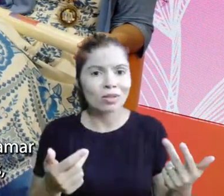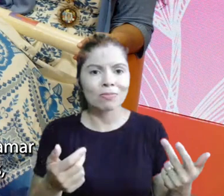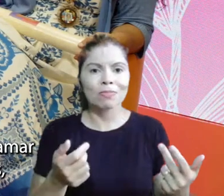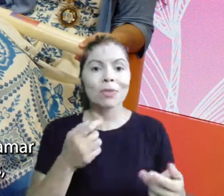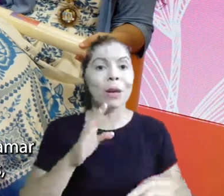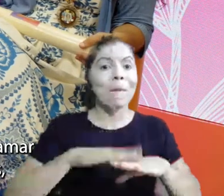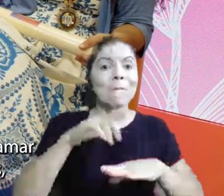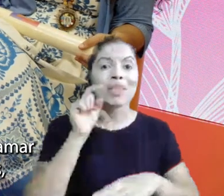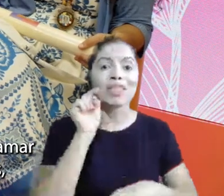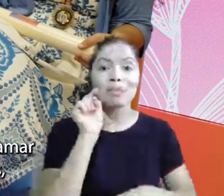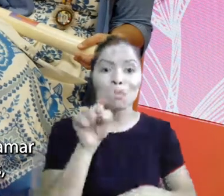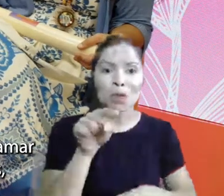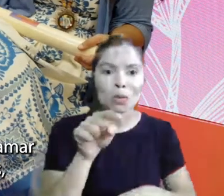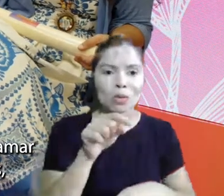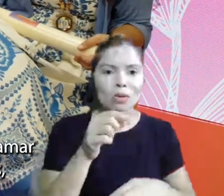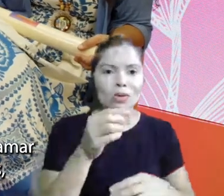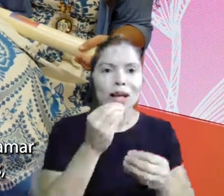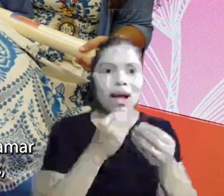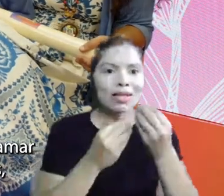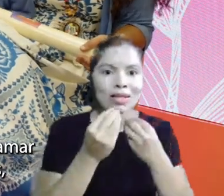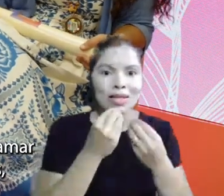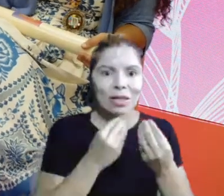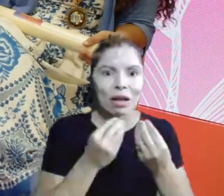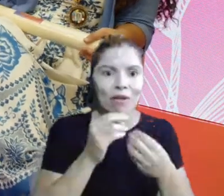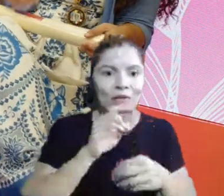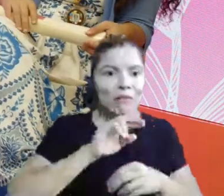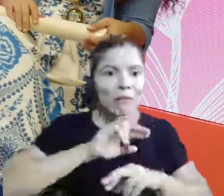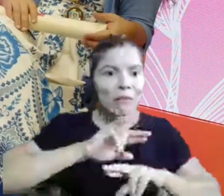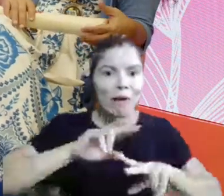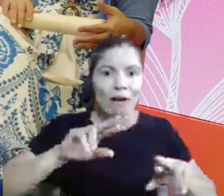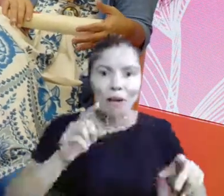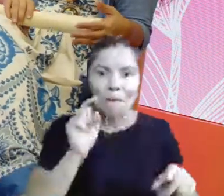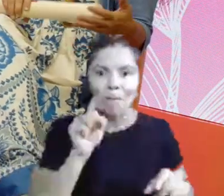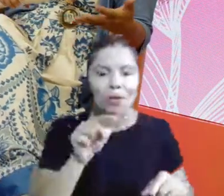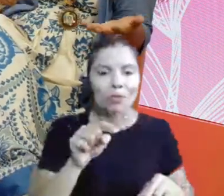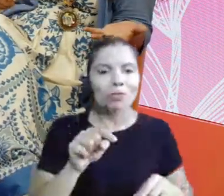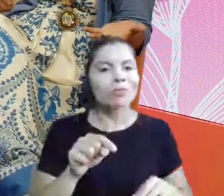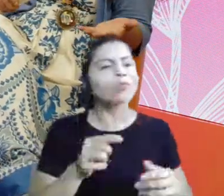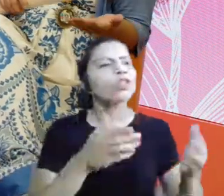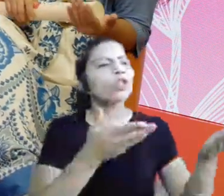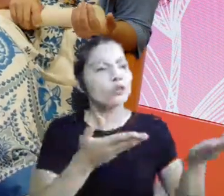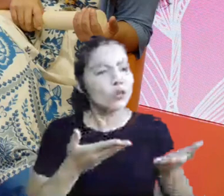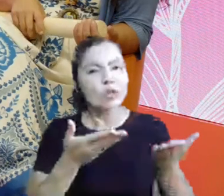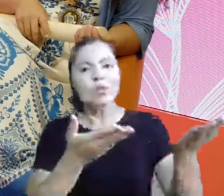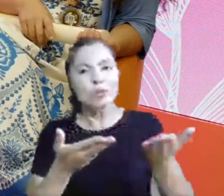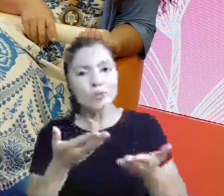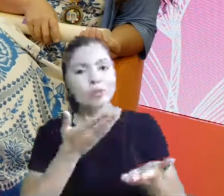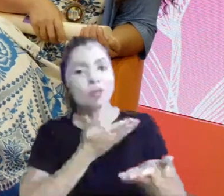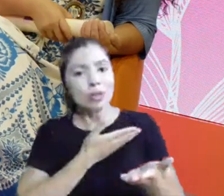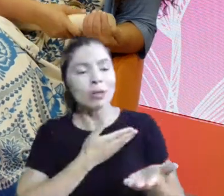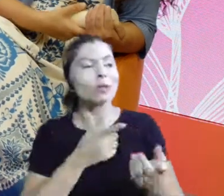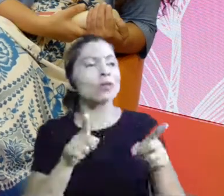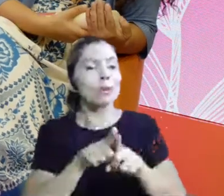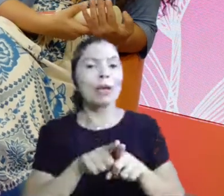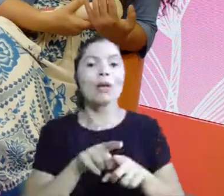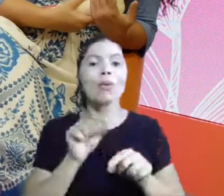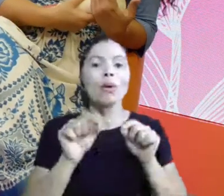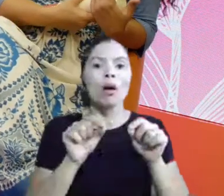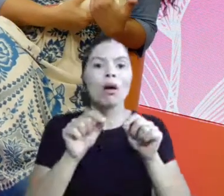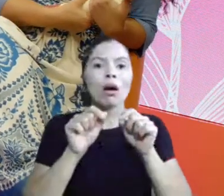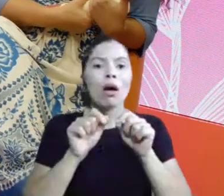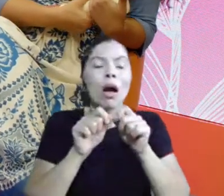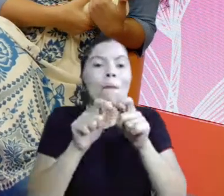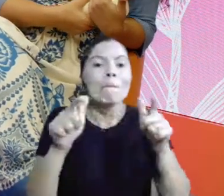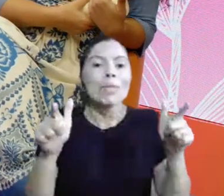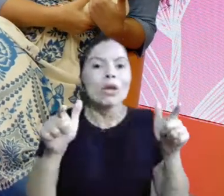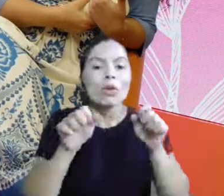receitas, e aí os amigos começaram a chamar os amigos que chamaram os amigos, a gente abriu a palmitolândia, né, vamos abrir pro turismo, e o turismo